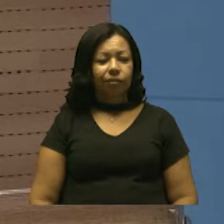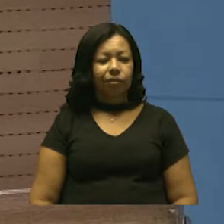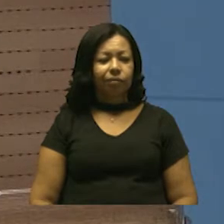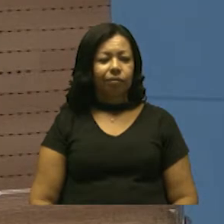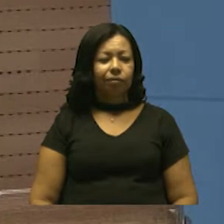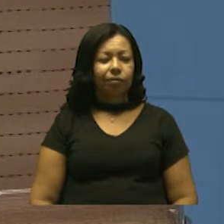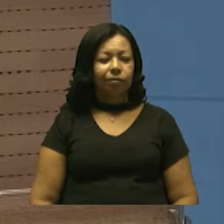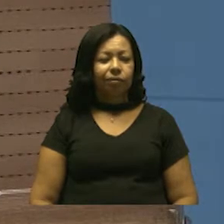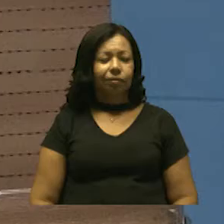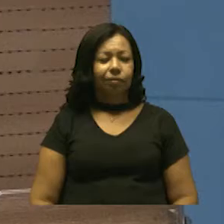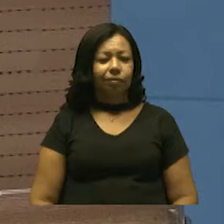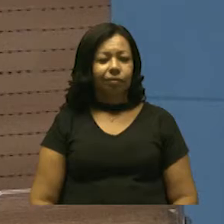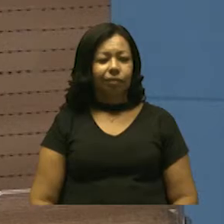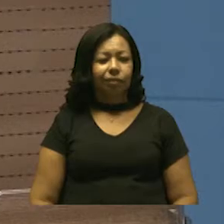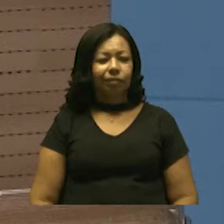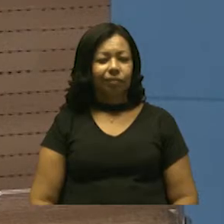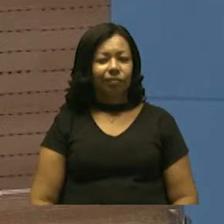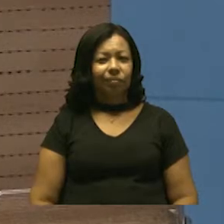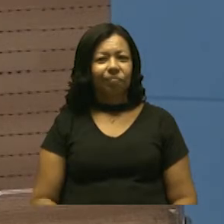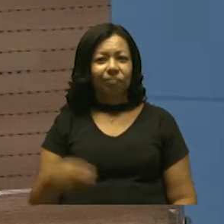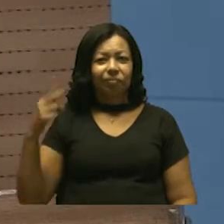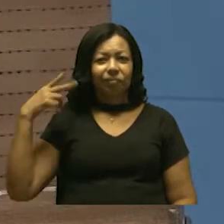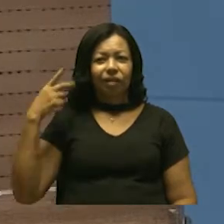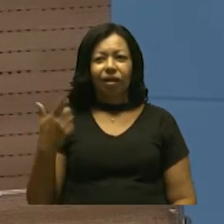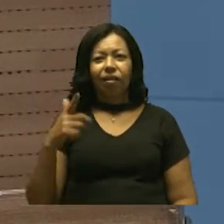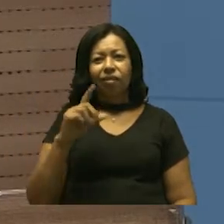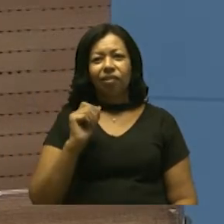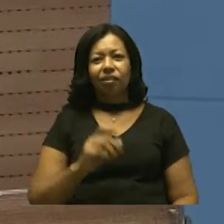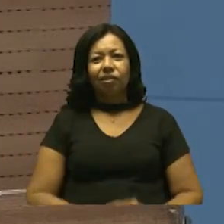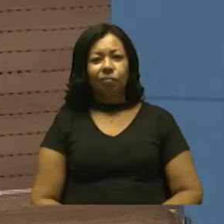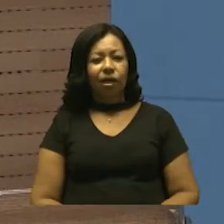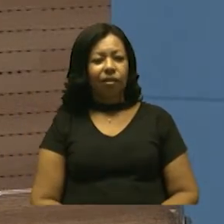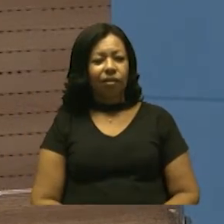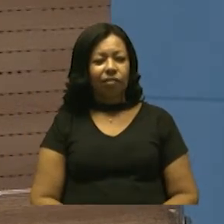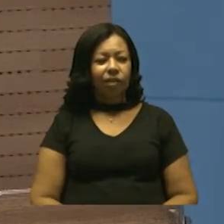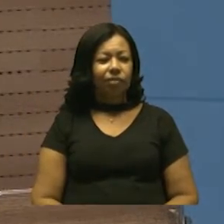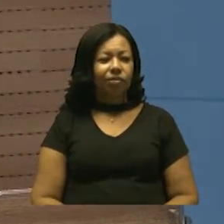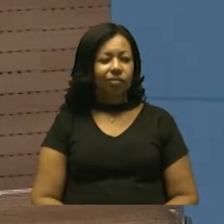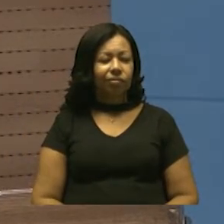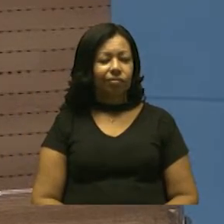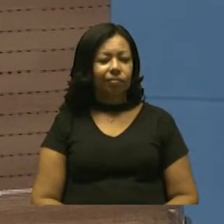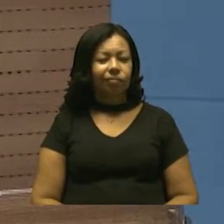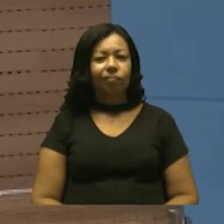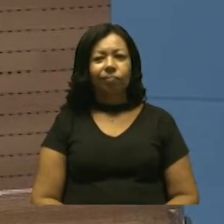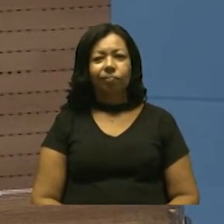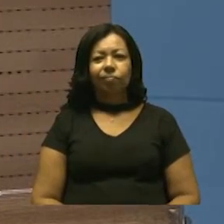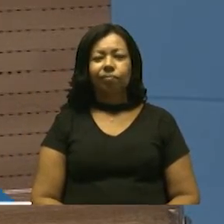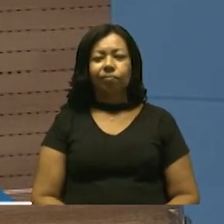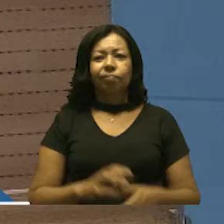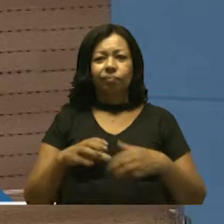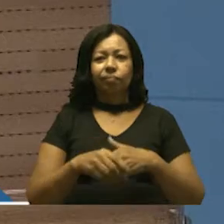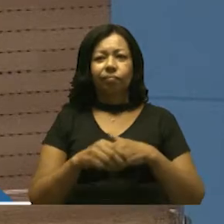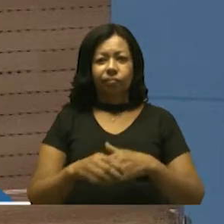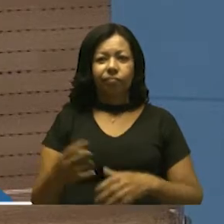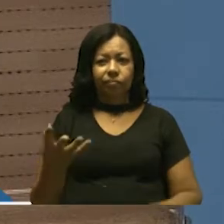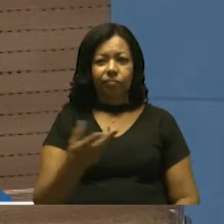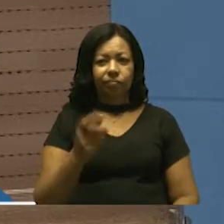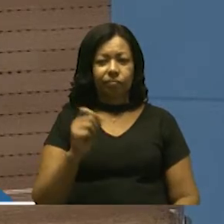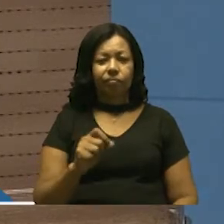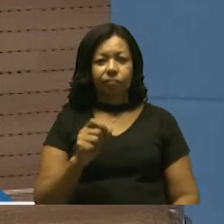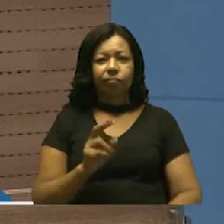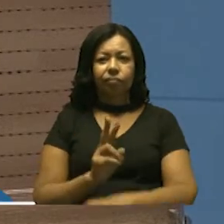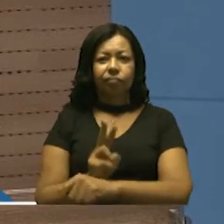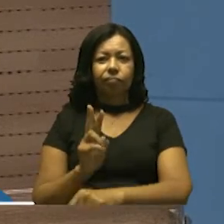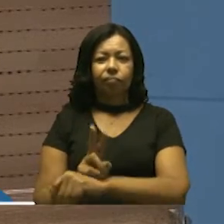Senhor presidente, nobres pares, senhoras e senhores, cumprimentando também a todos que nos assistem